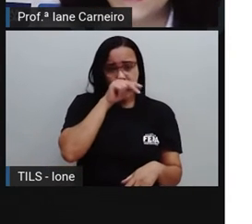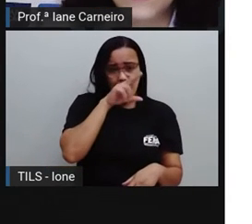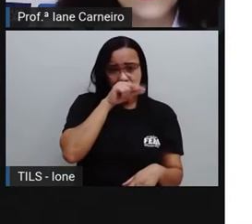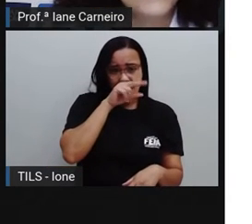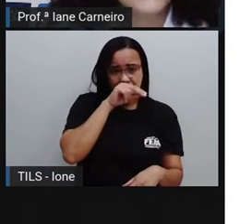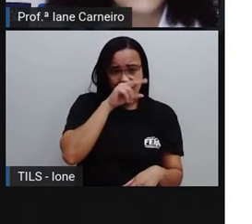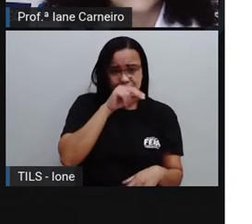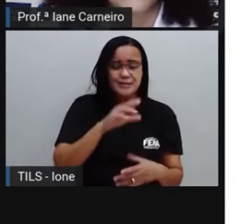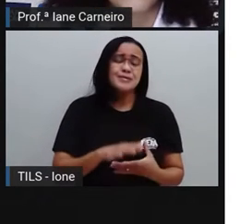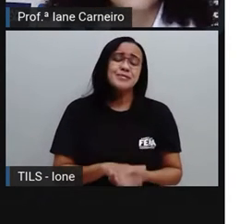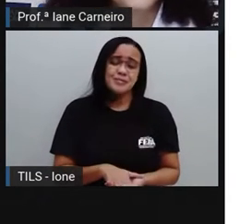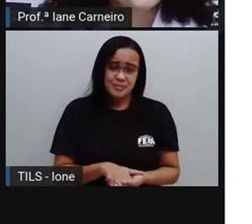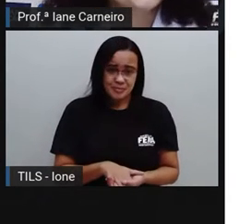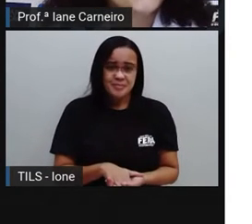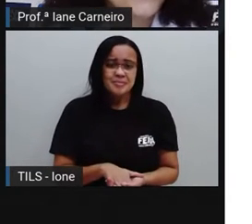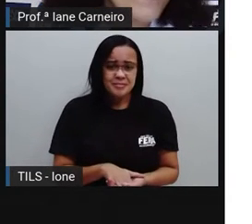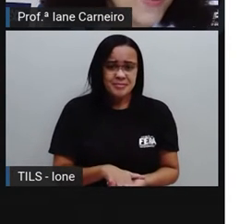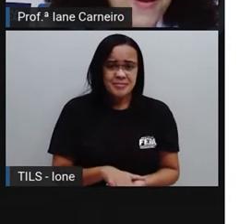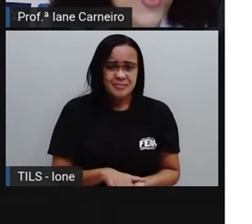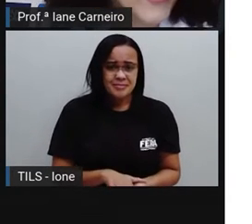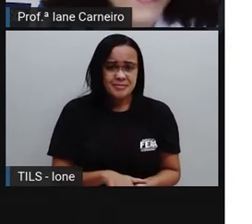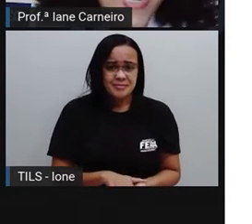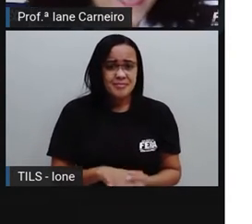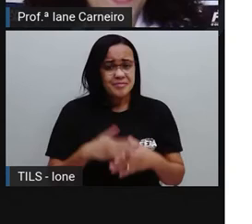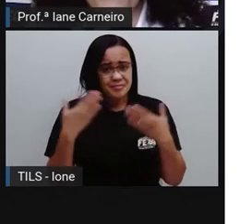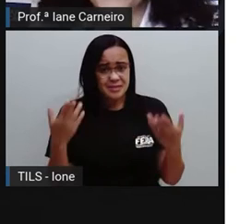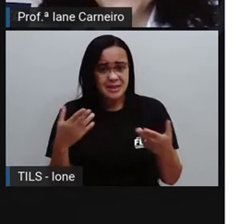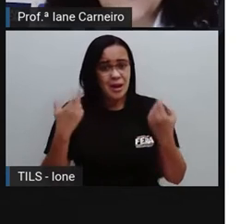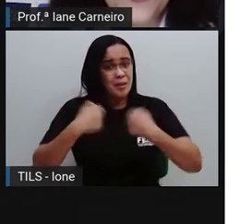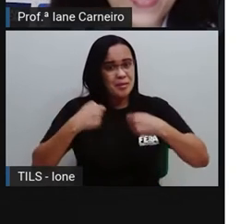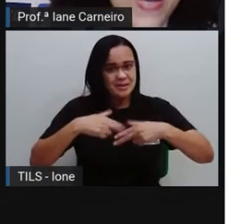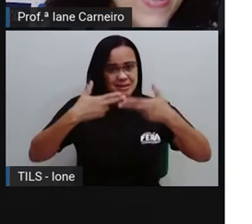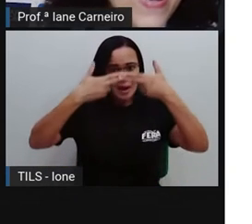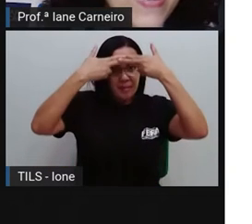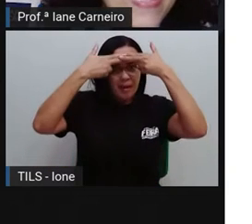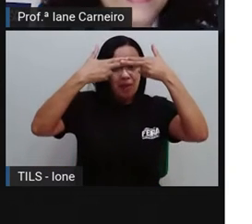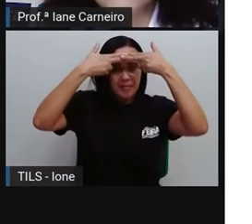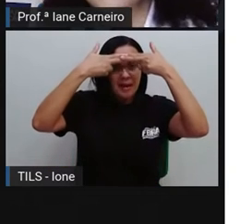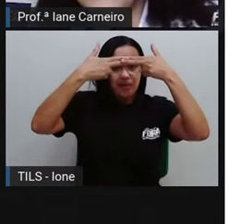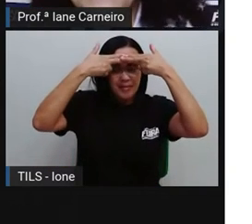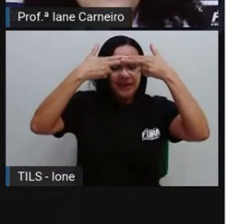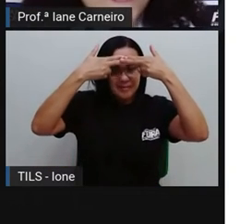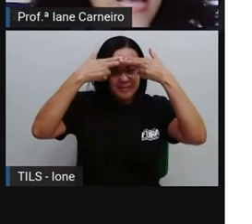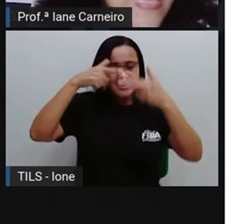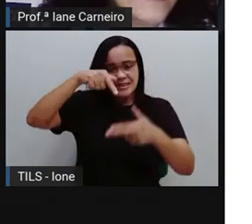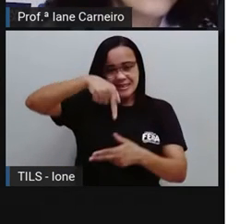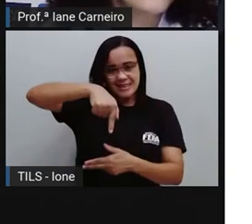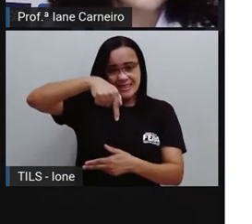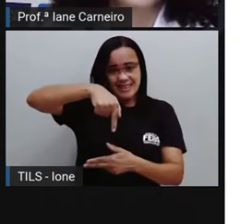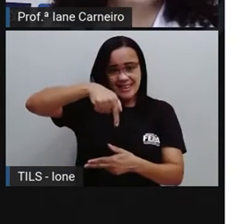E aqui é uma questão mesmo de me memorizar, né, como é que serve o quê, né? Q de quero, de